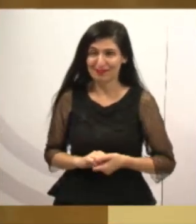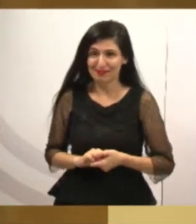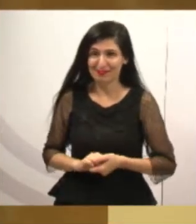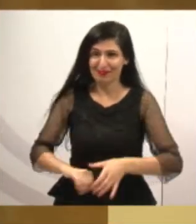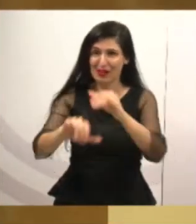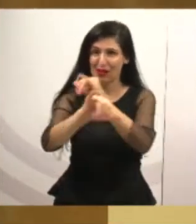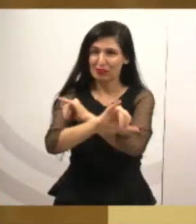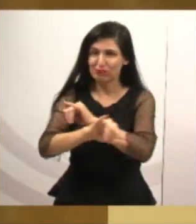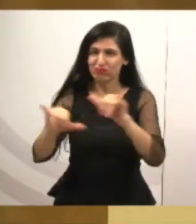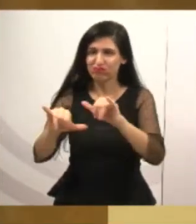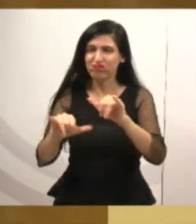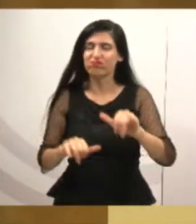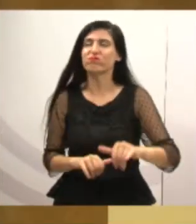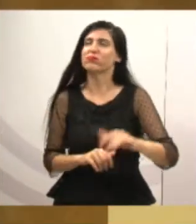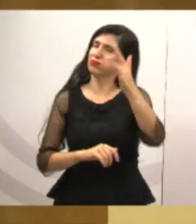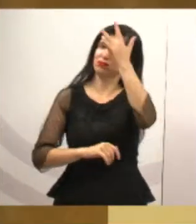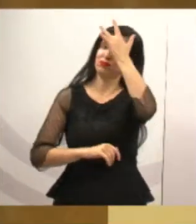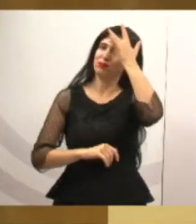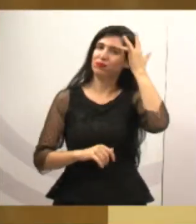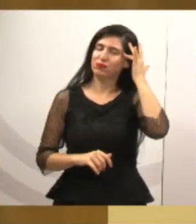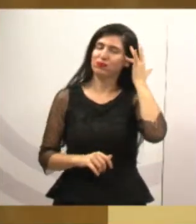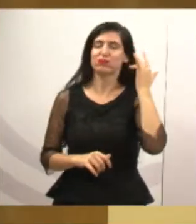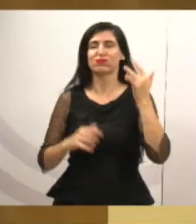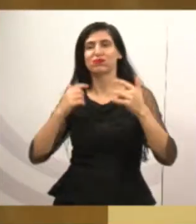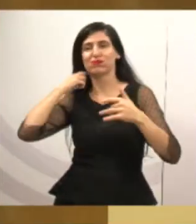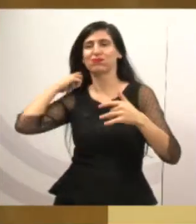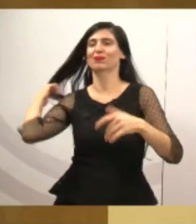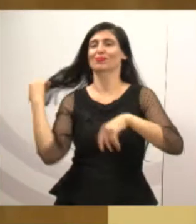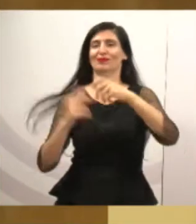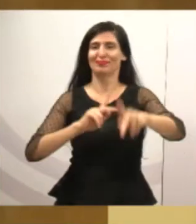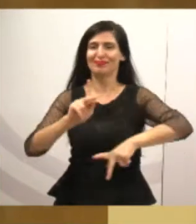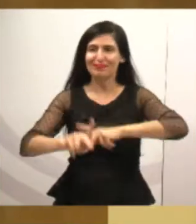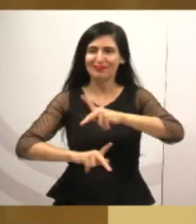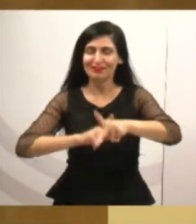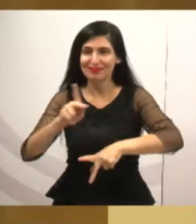nome do povo e da população. Eu acho que isso que importante. Primeiramente,